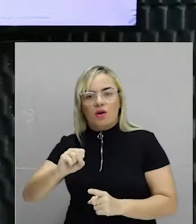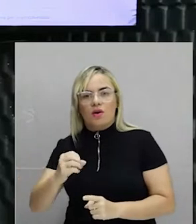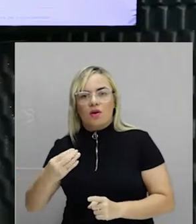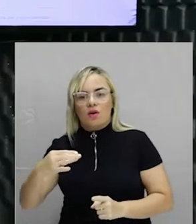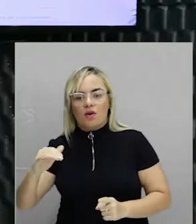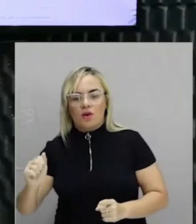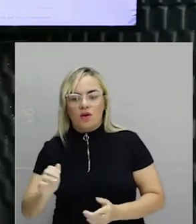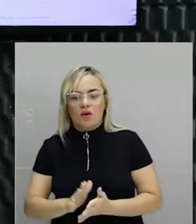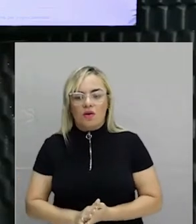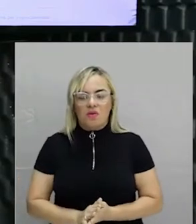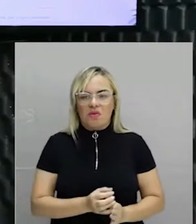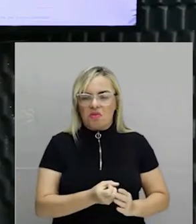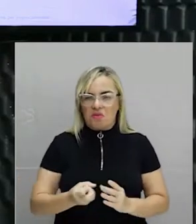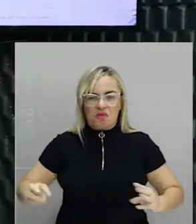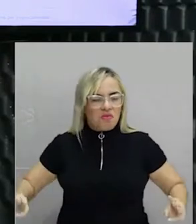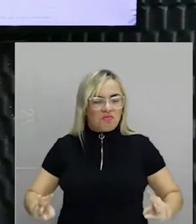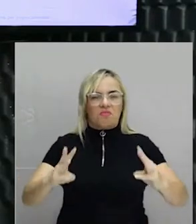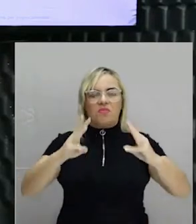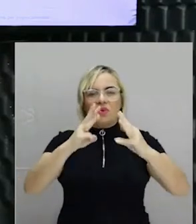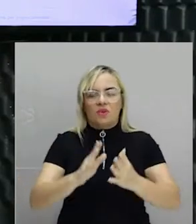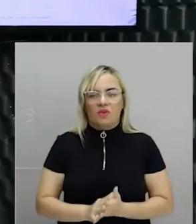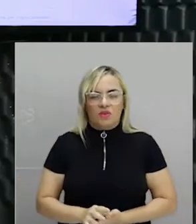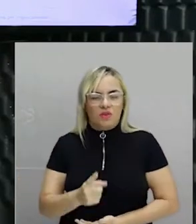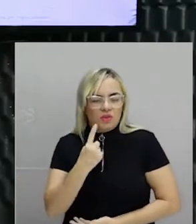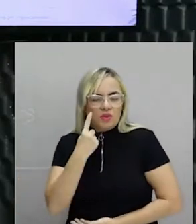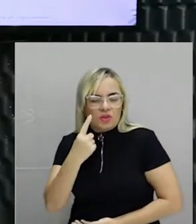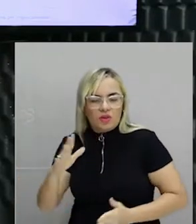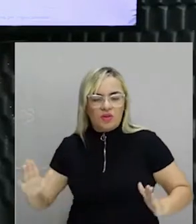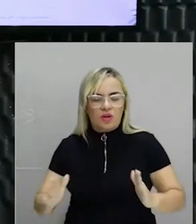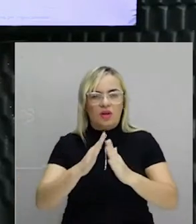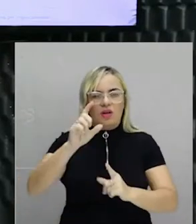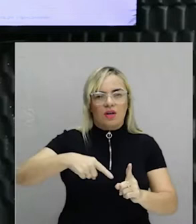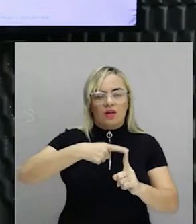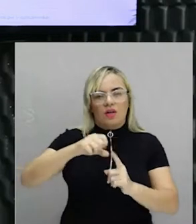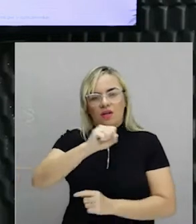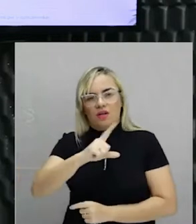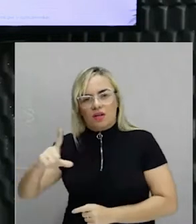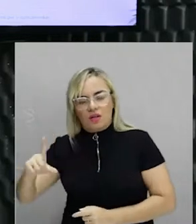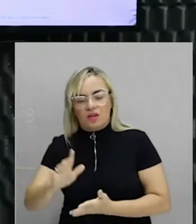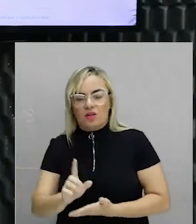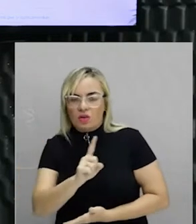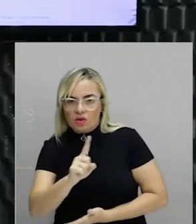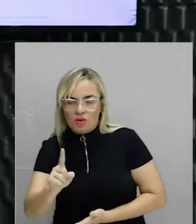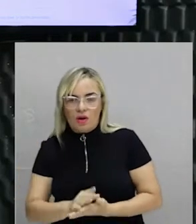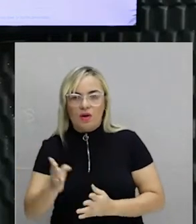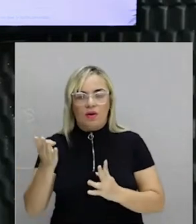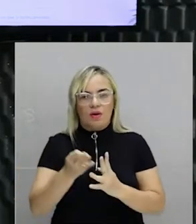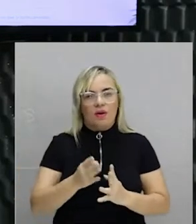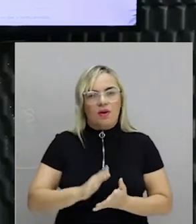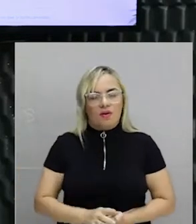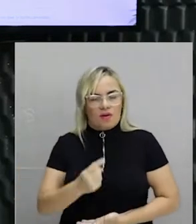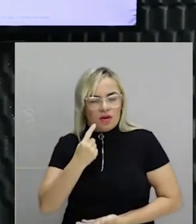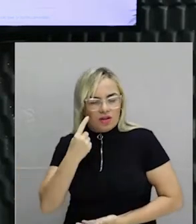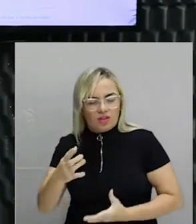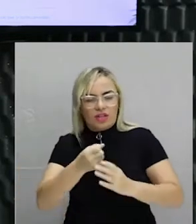igreja barroca, ou uma igreja daqui de São Luís, que não é barroca, mas tem características do mesmo estilo, você vai ver, elas são grandes, elas são feitas para